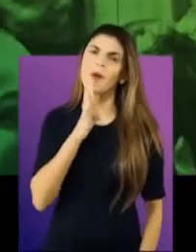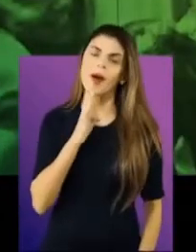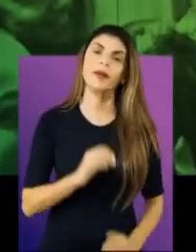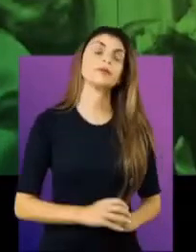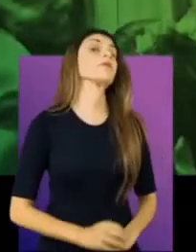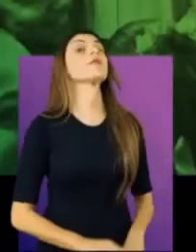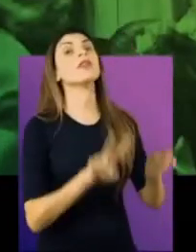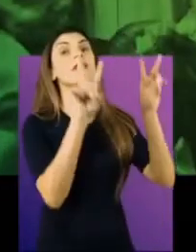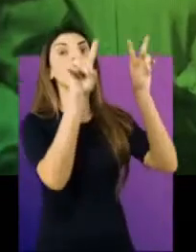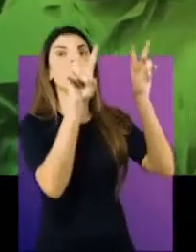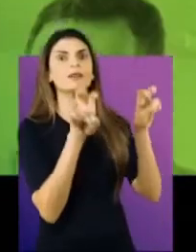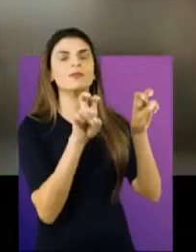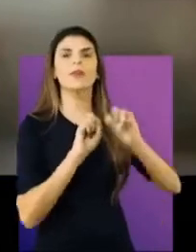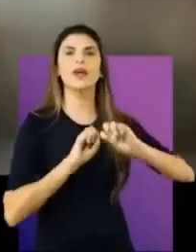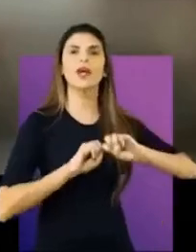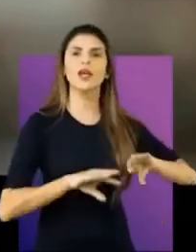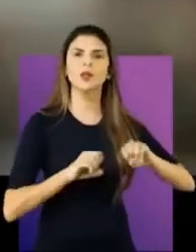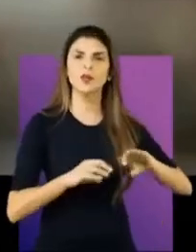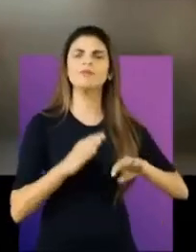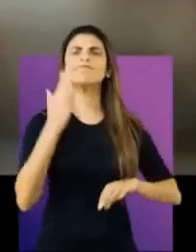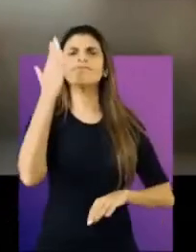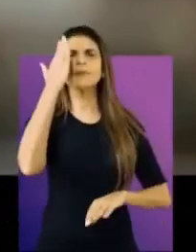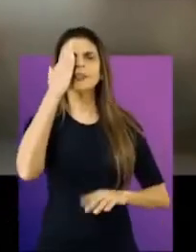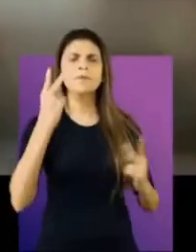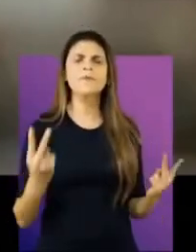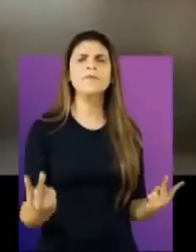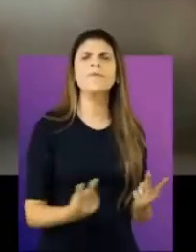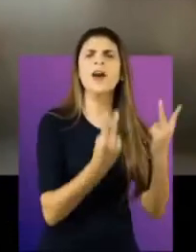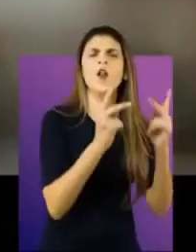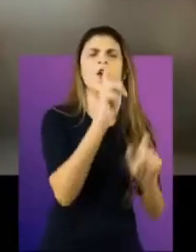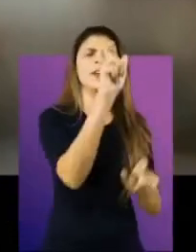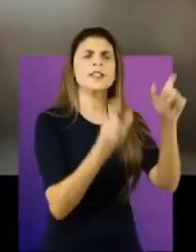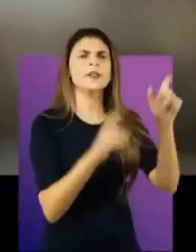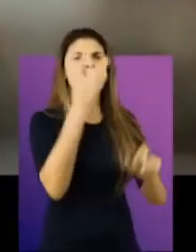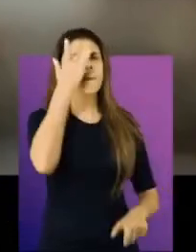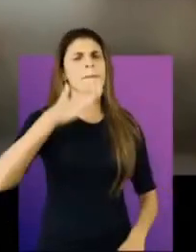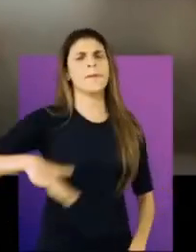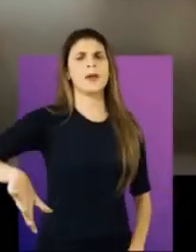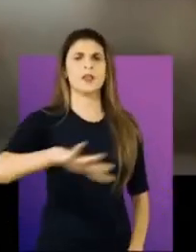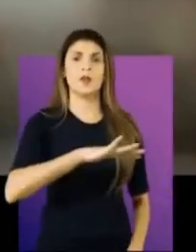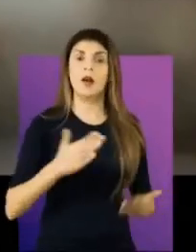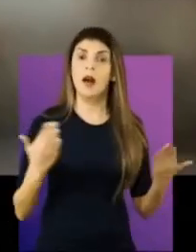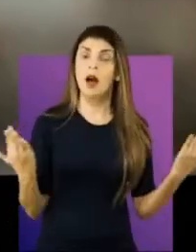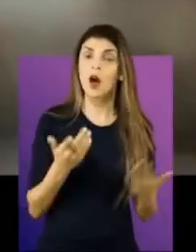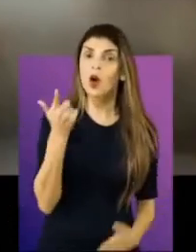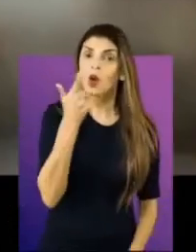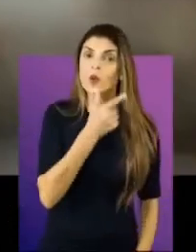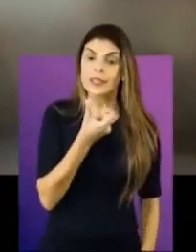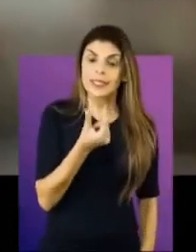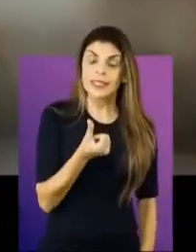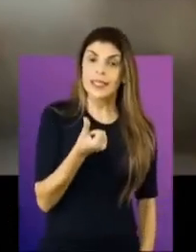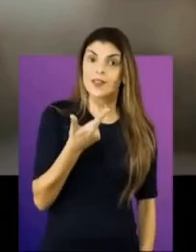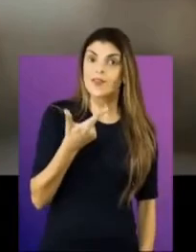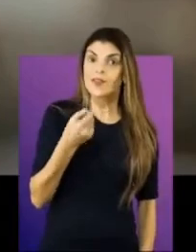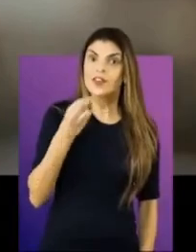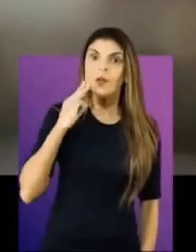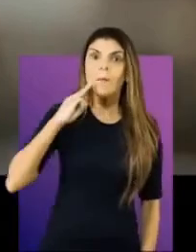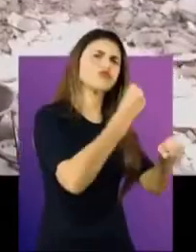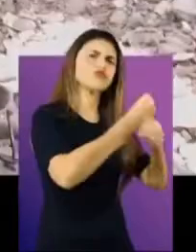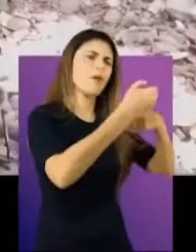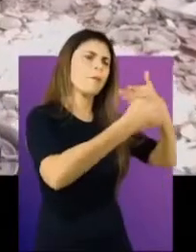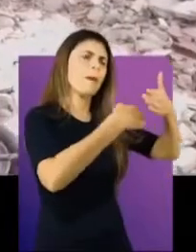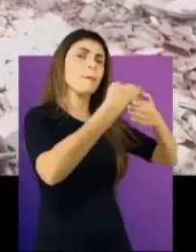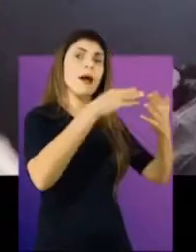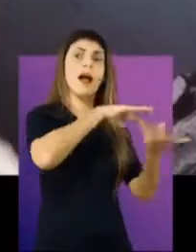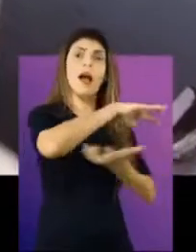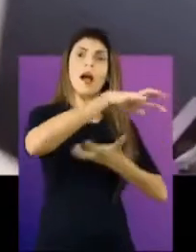Quando o assunto é educação, a matemática e os números contam muito. Nós estamos colocando 620 milhões